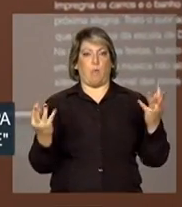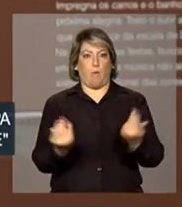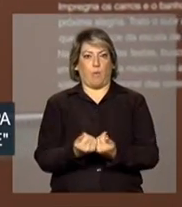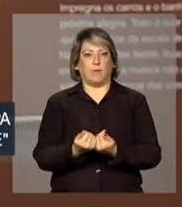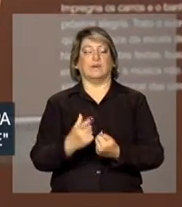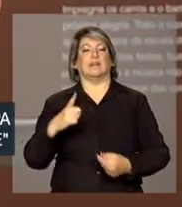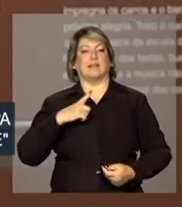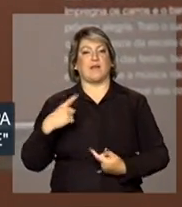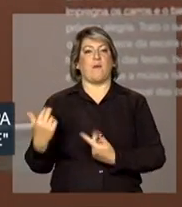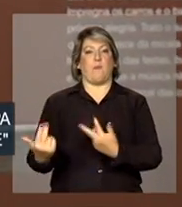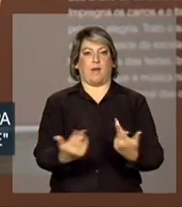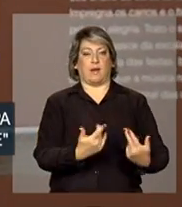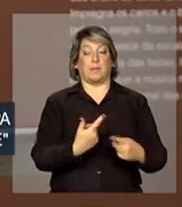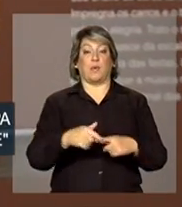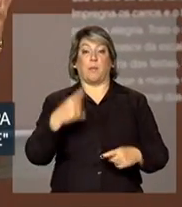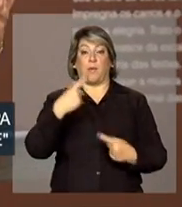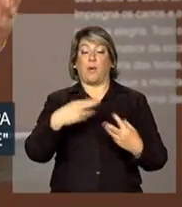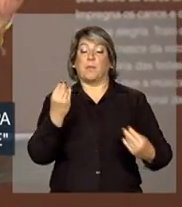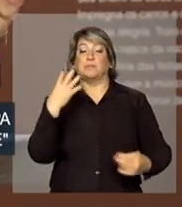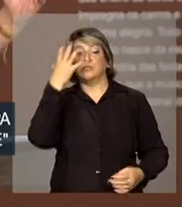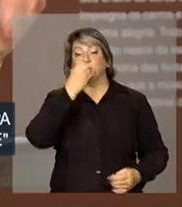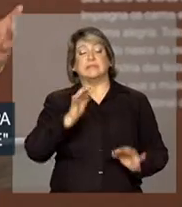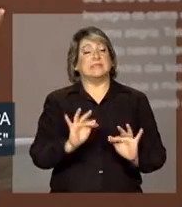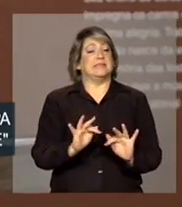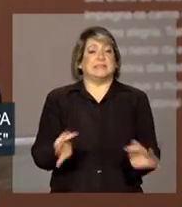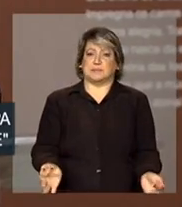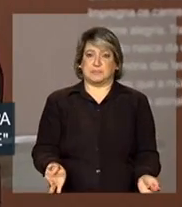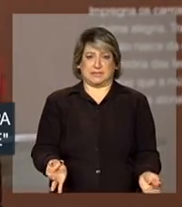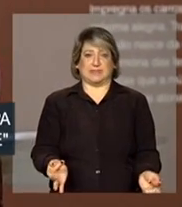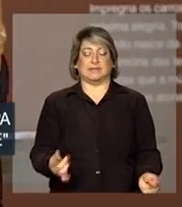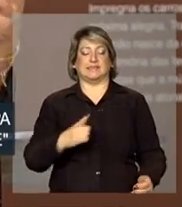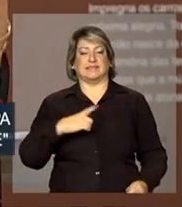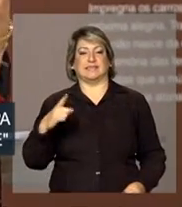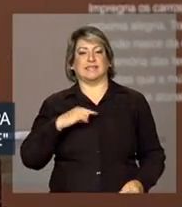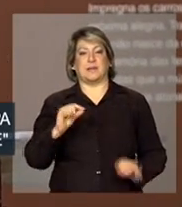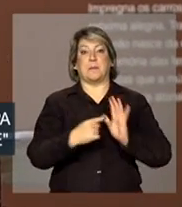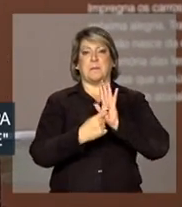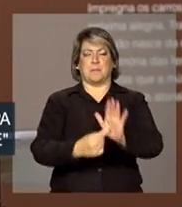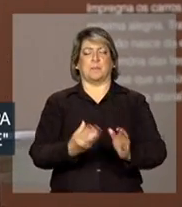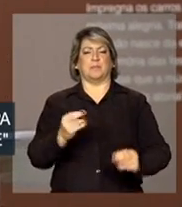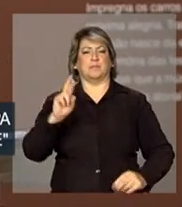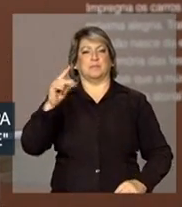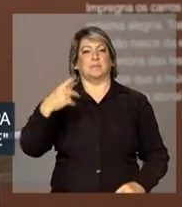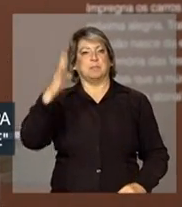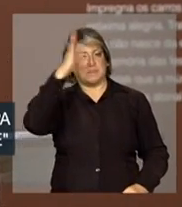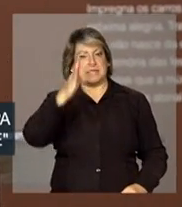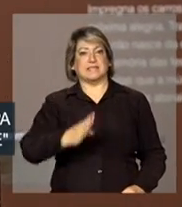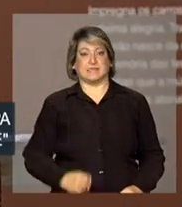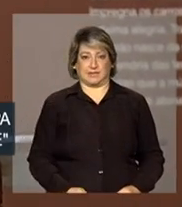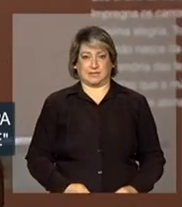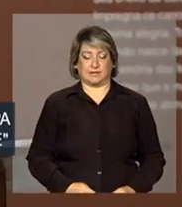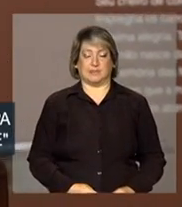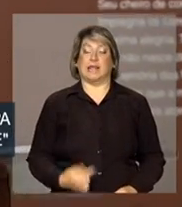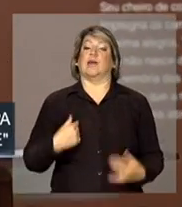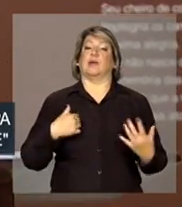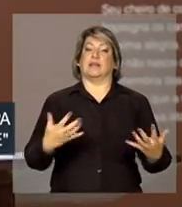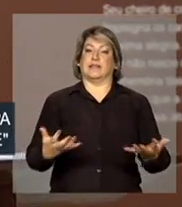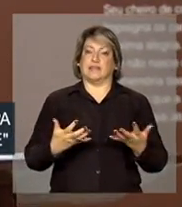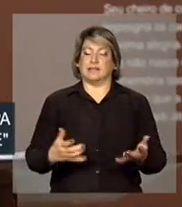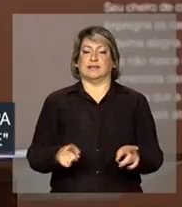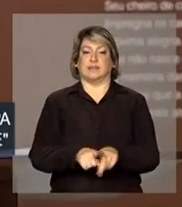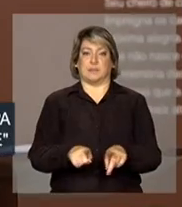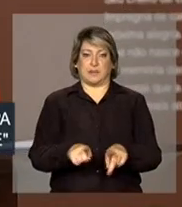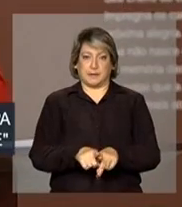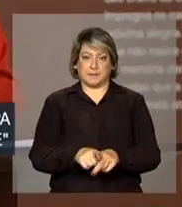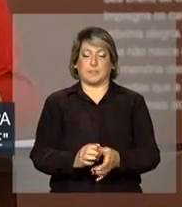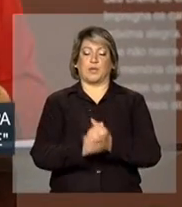de uma coisa tão bonita, tão simples, tão sintética e tão representativa do Brasil. Eu queria também